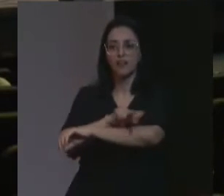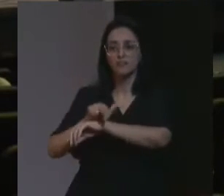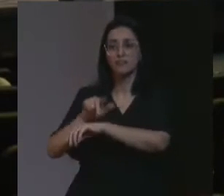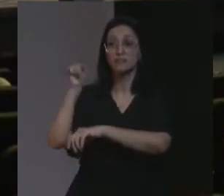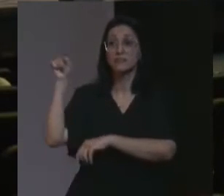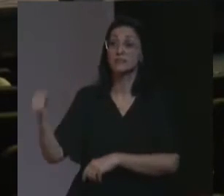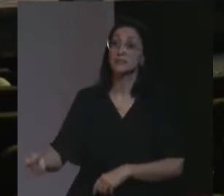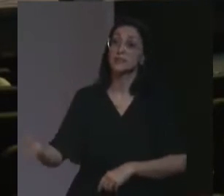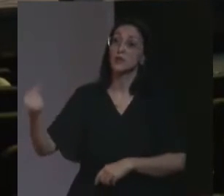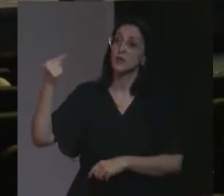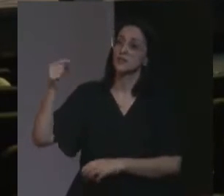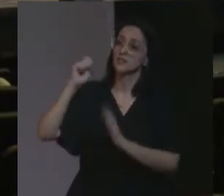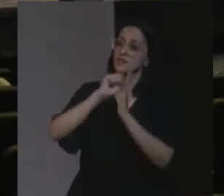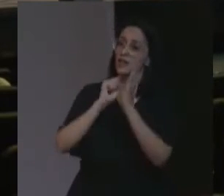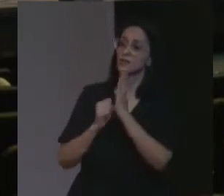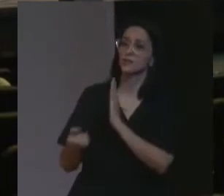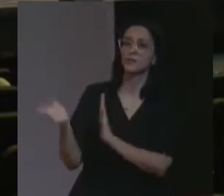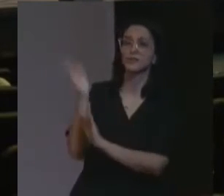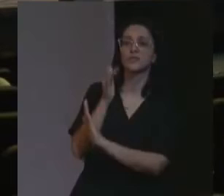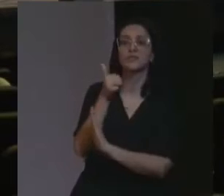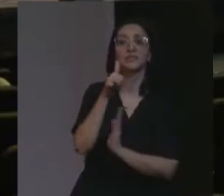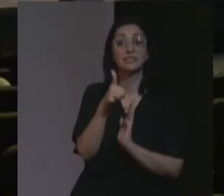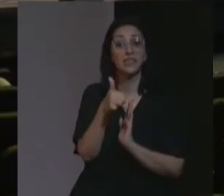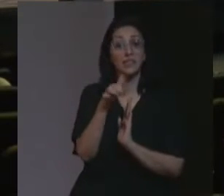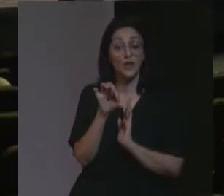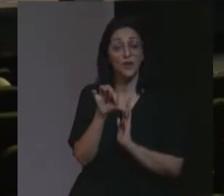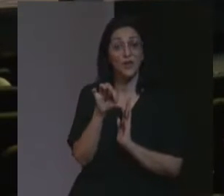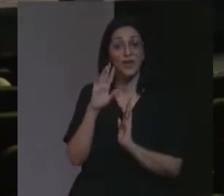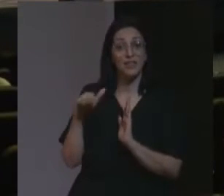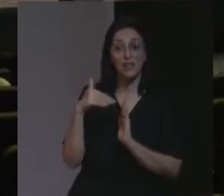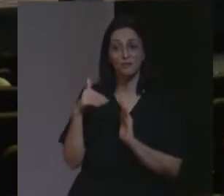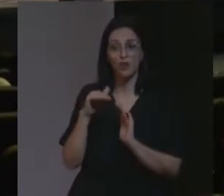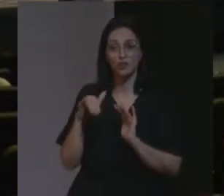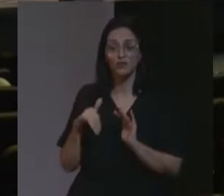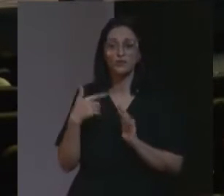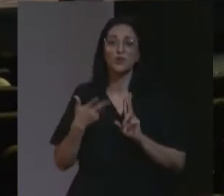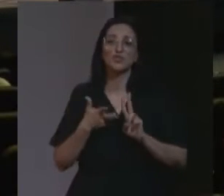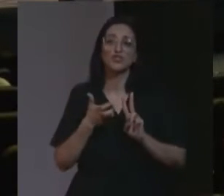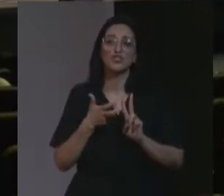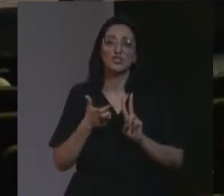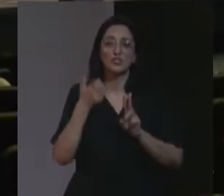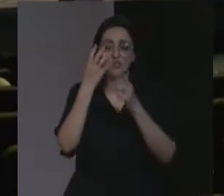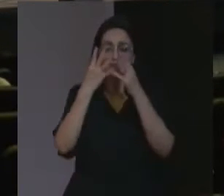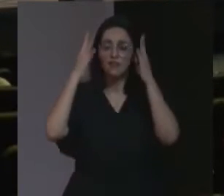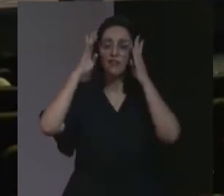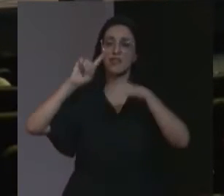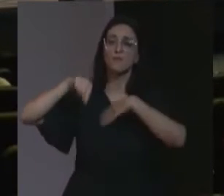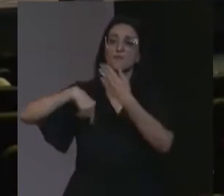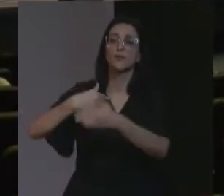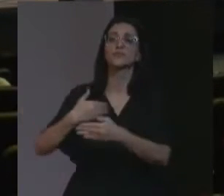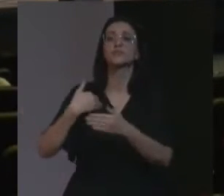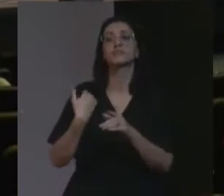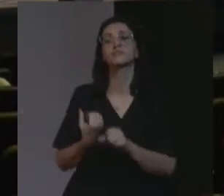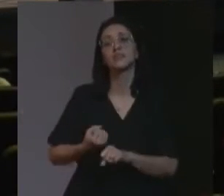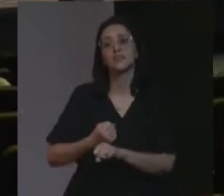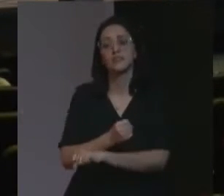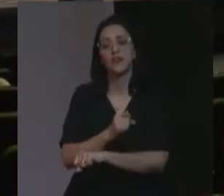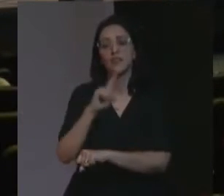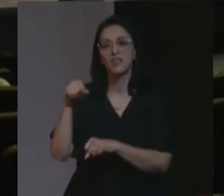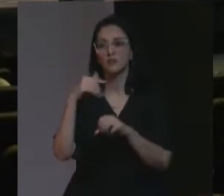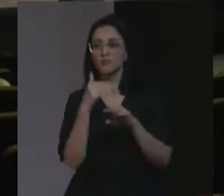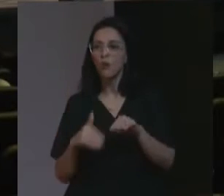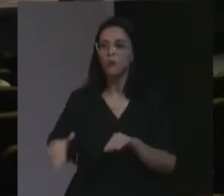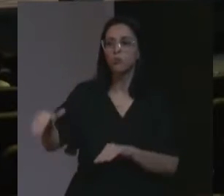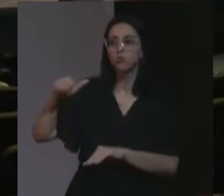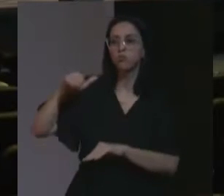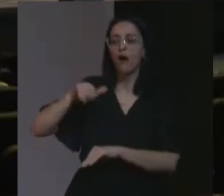do século 19, porque depois, da submissão dos indígenas, veio a escravidão, e essa noção, de supremacia